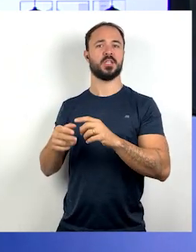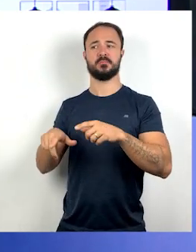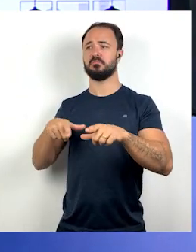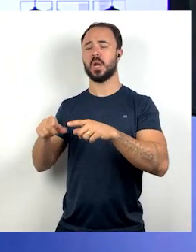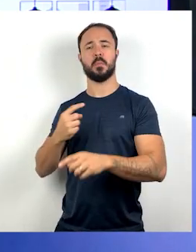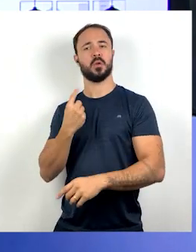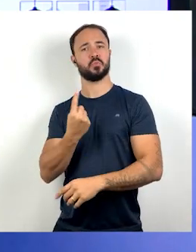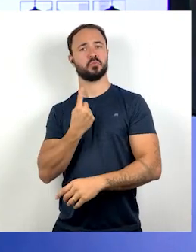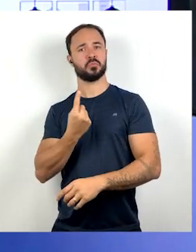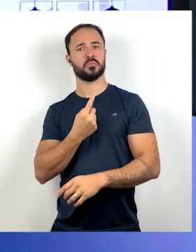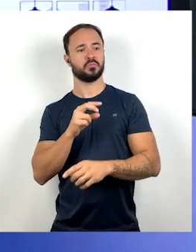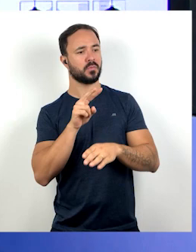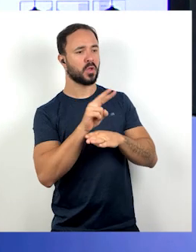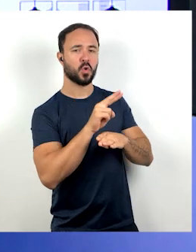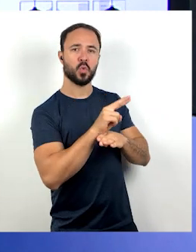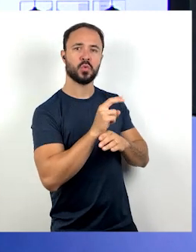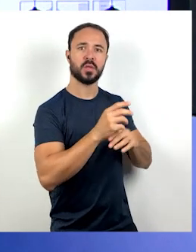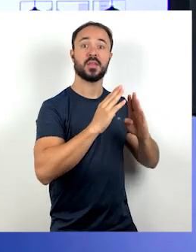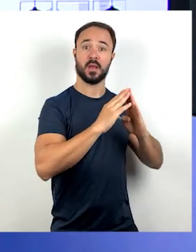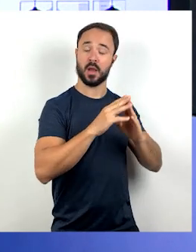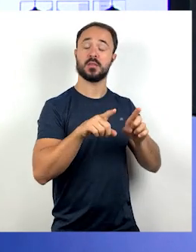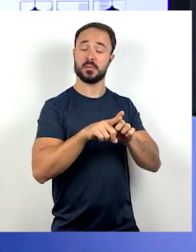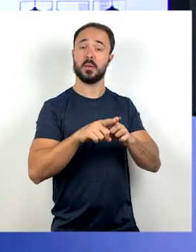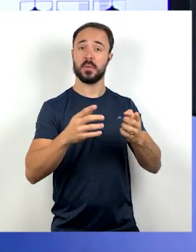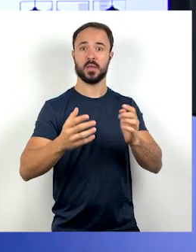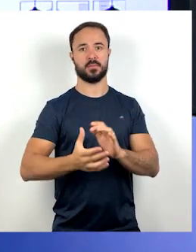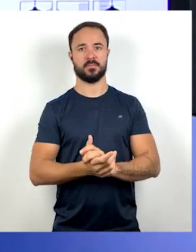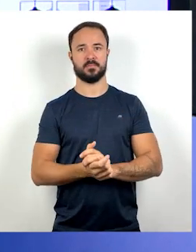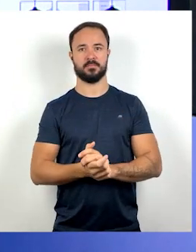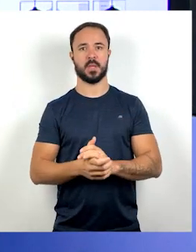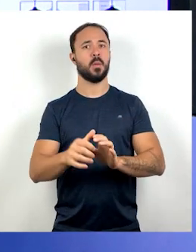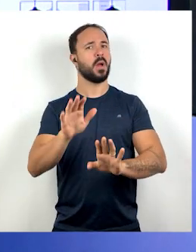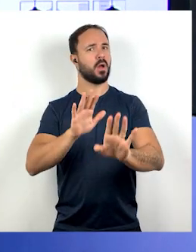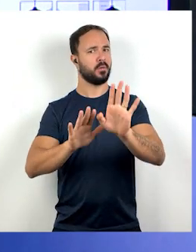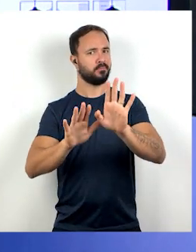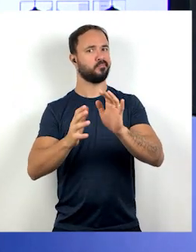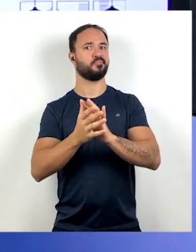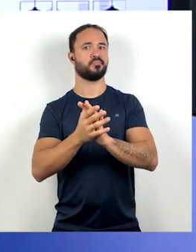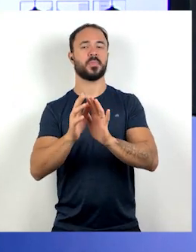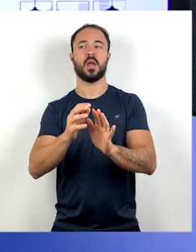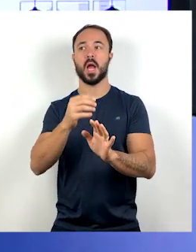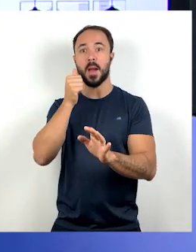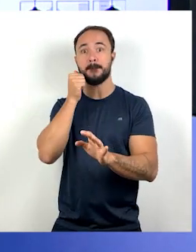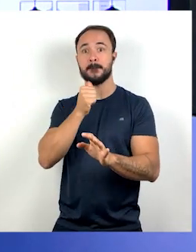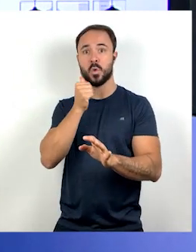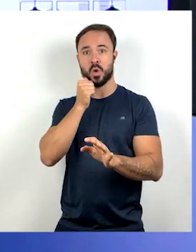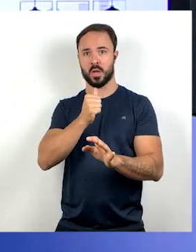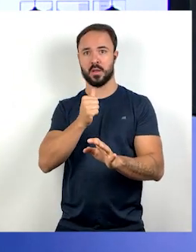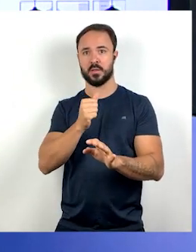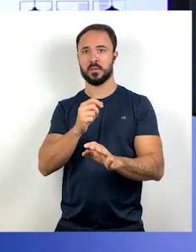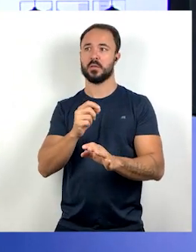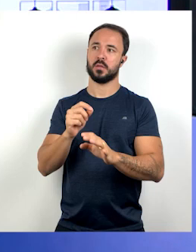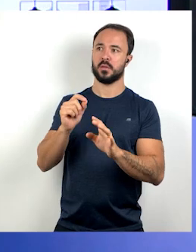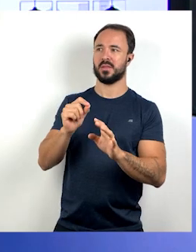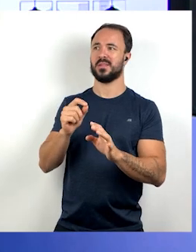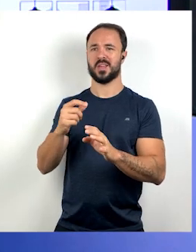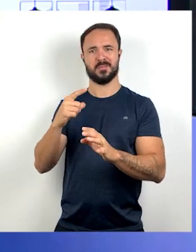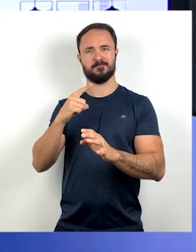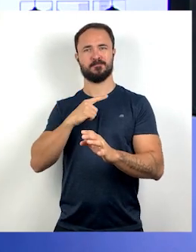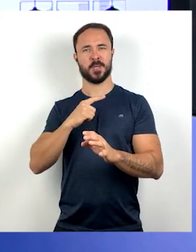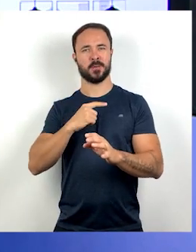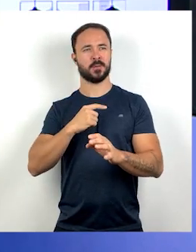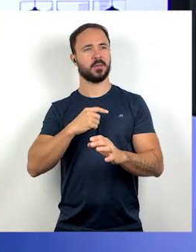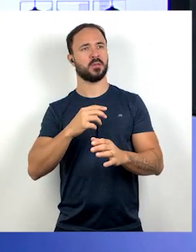que o que a acontece? A mulher, ela ainda não é reconhecida da mesma forma que o homem,